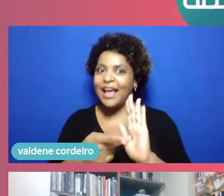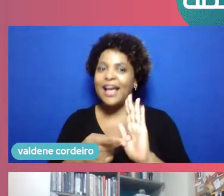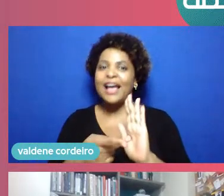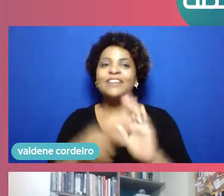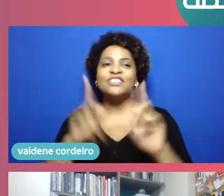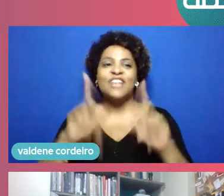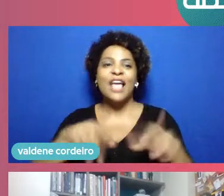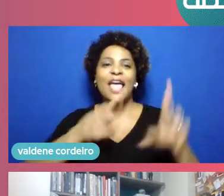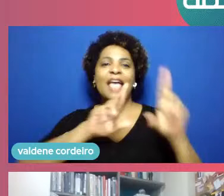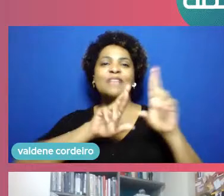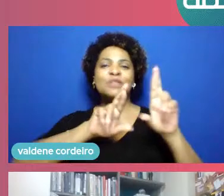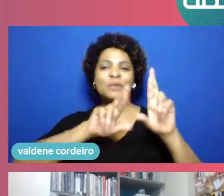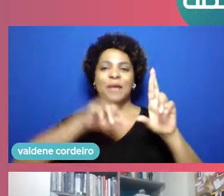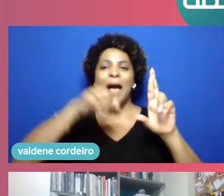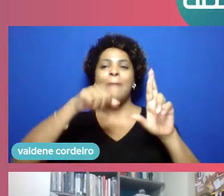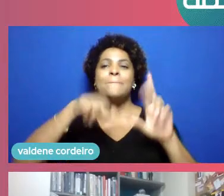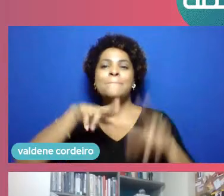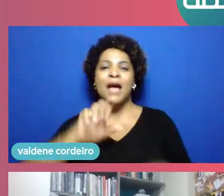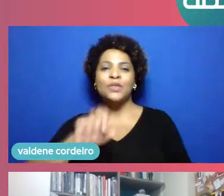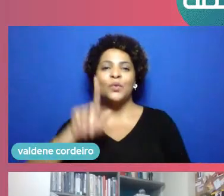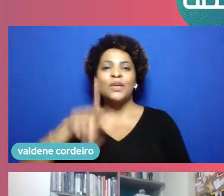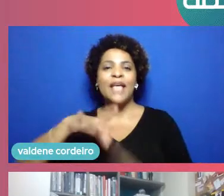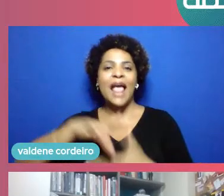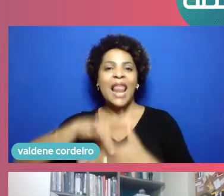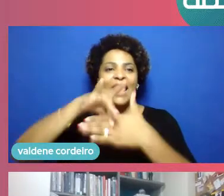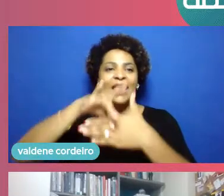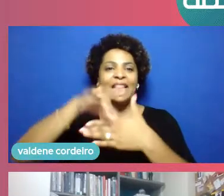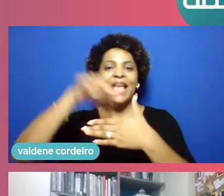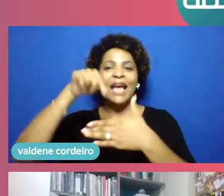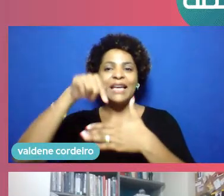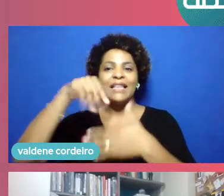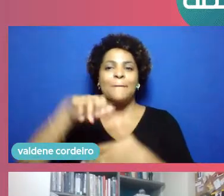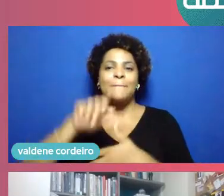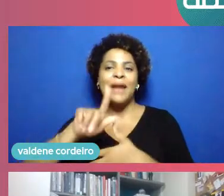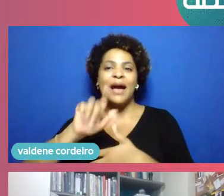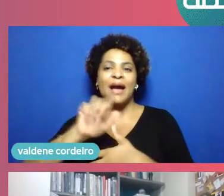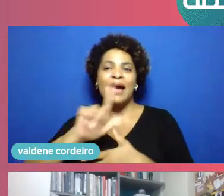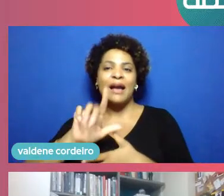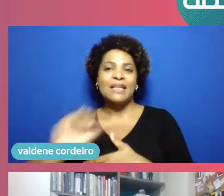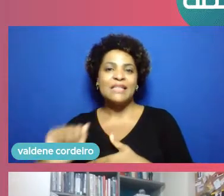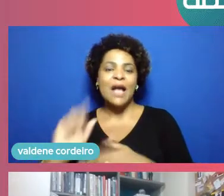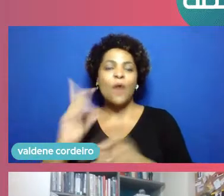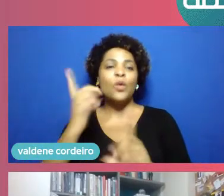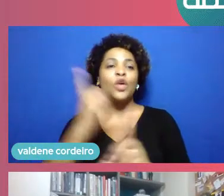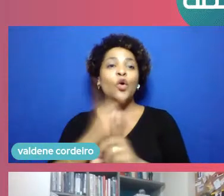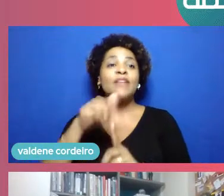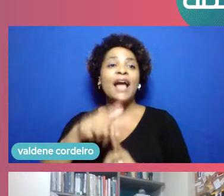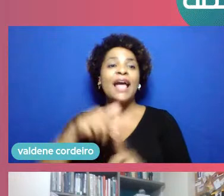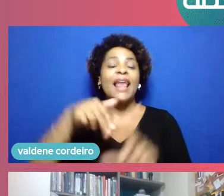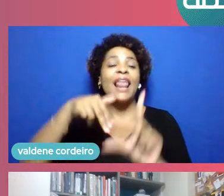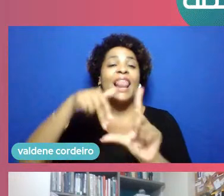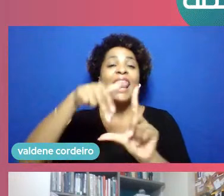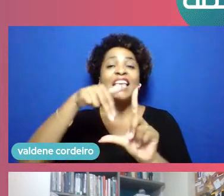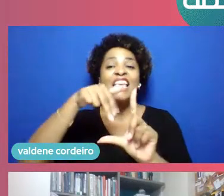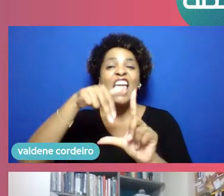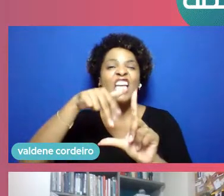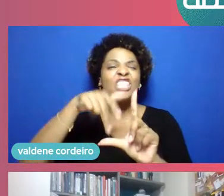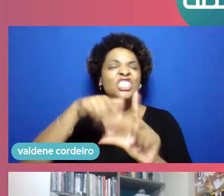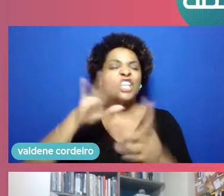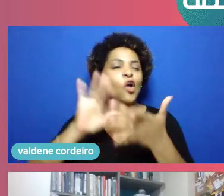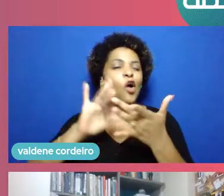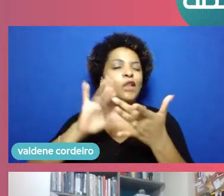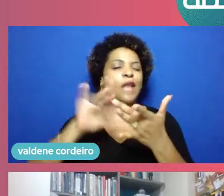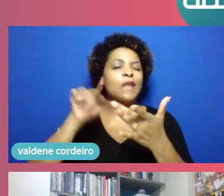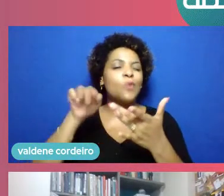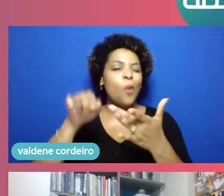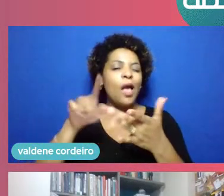comunidade na Manguesal facinho de achar a Manu no LinkedIn entra em contato se quiserem falar com ela que ela conecta com outras coisas que